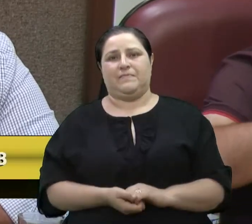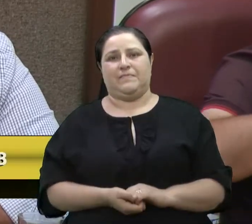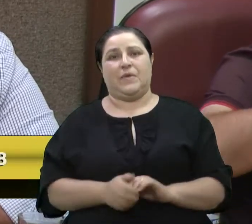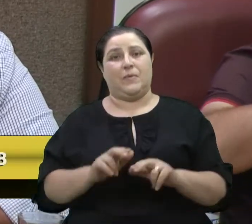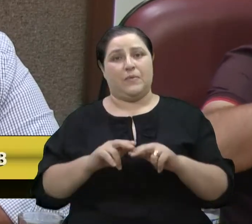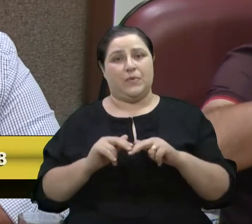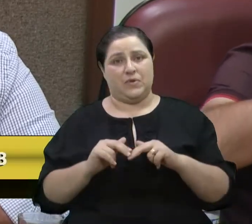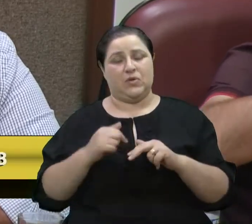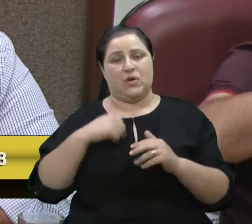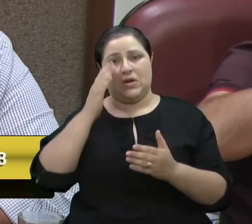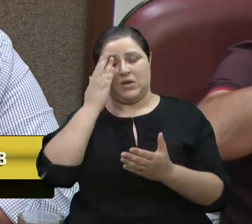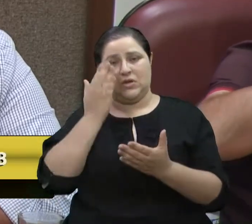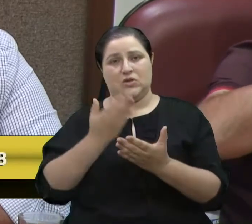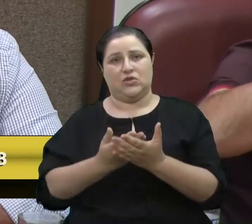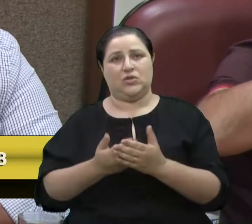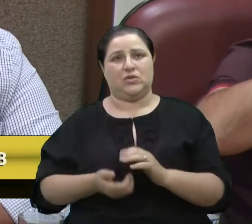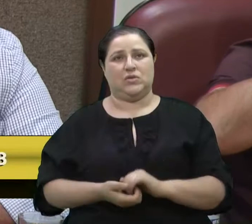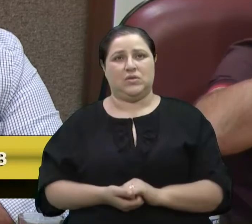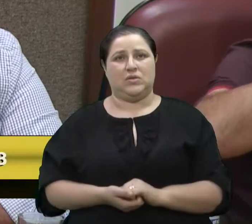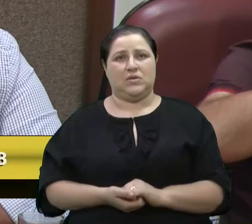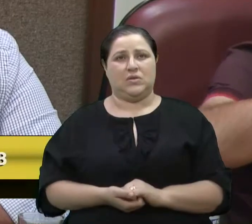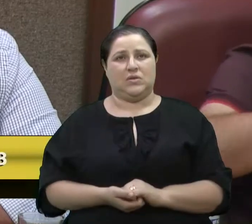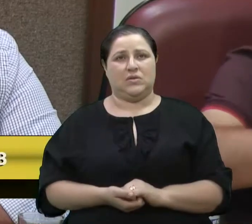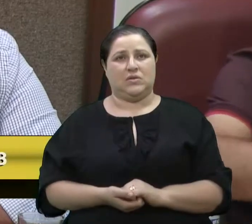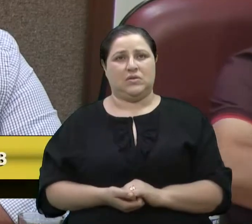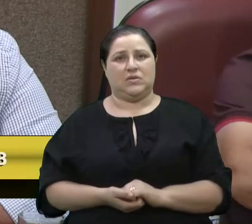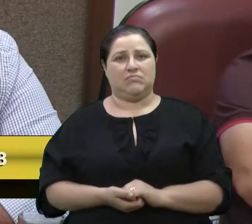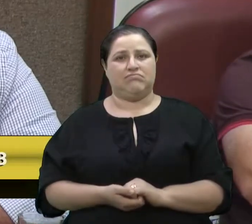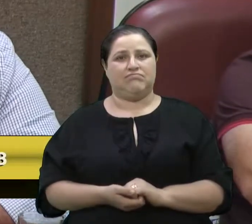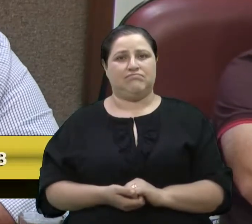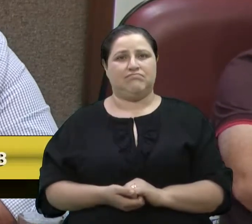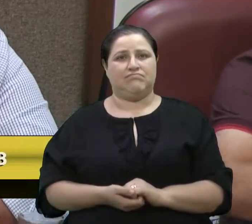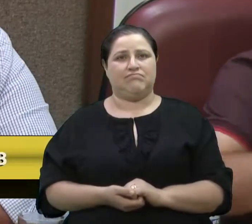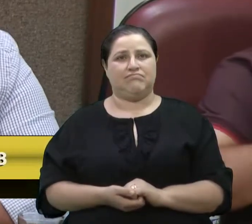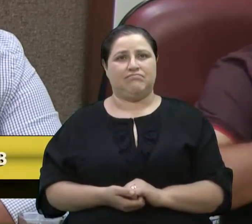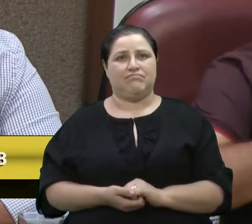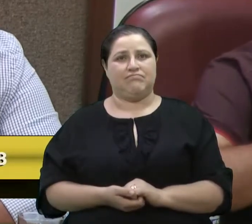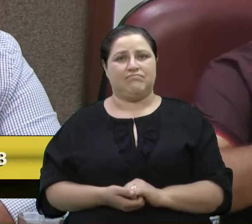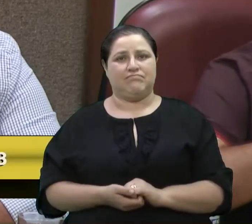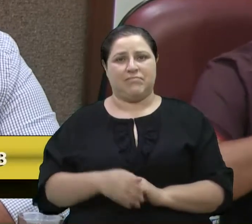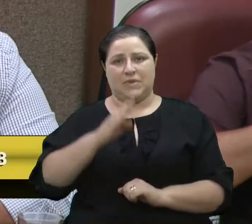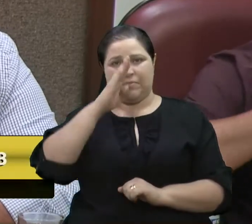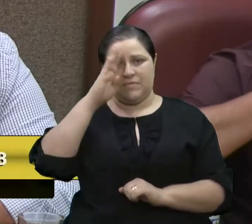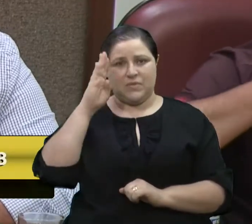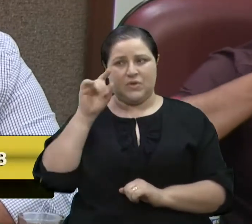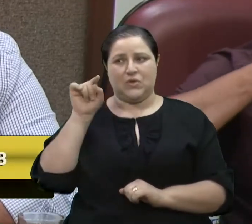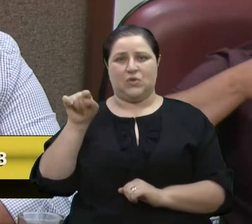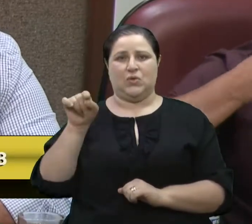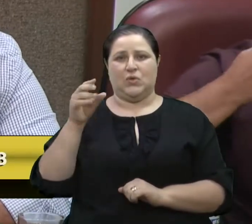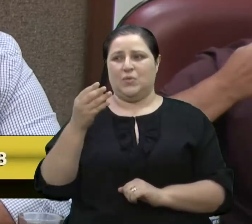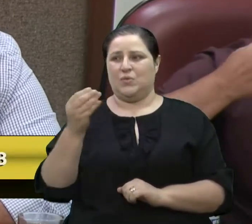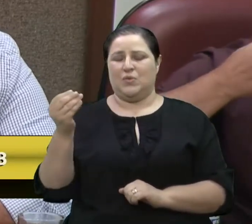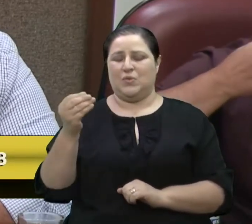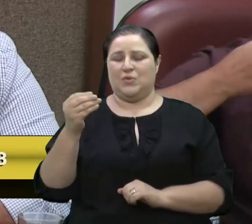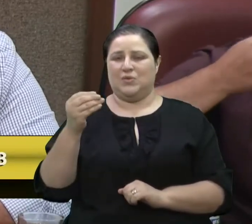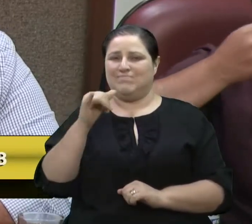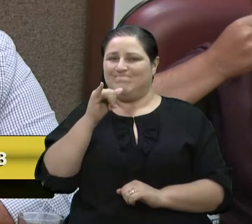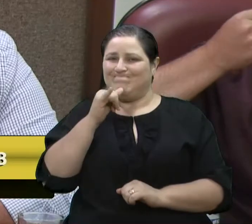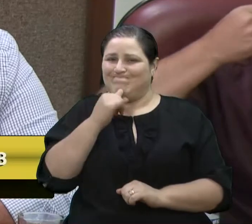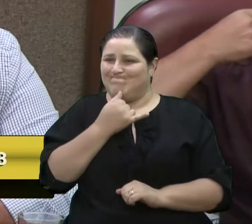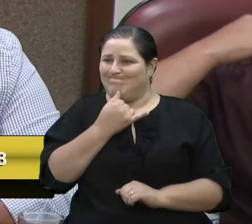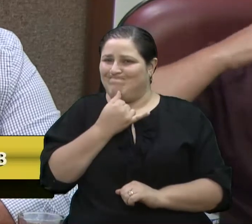por isso que eu acredito que, como o senhor estava bastante arrasado, está ainda, né?